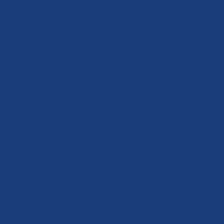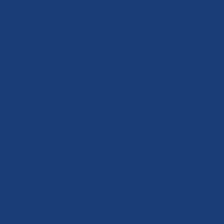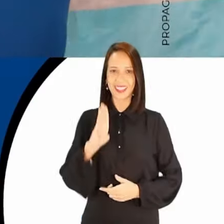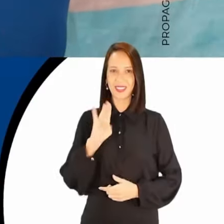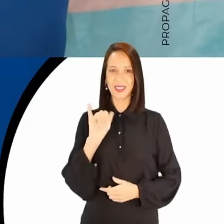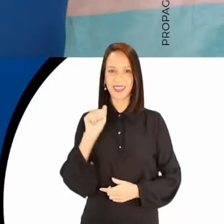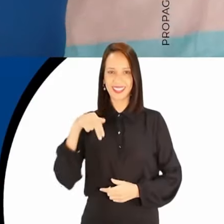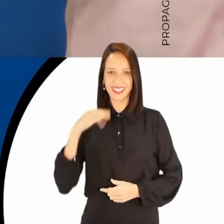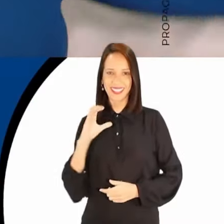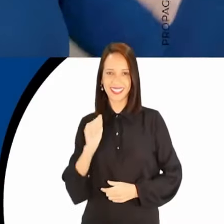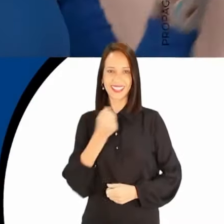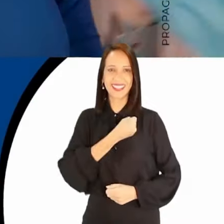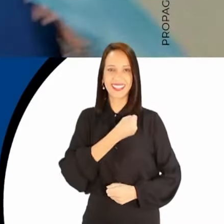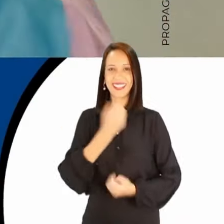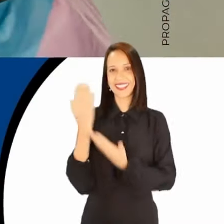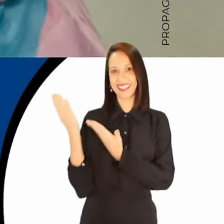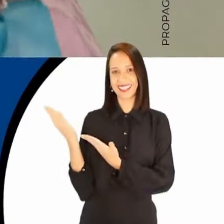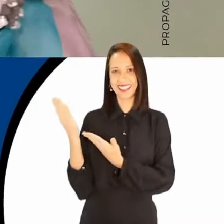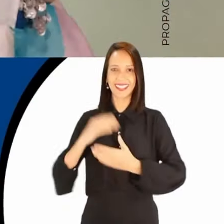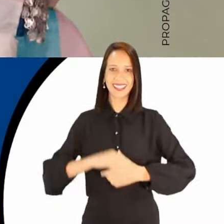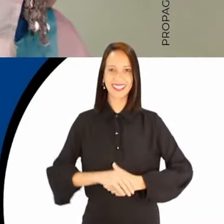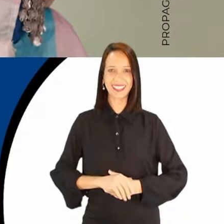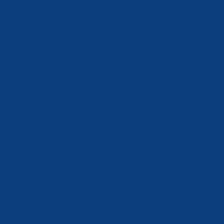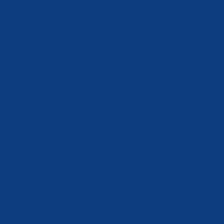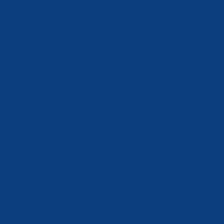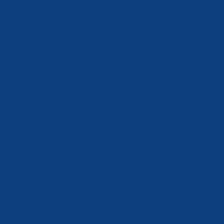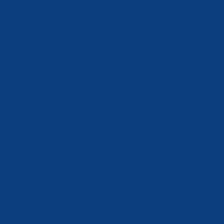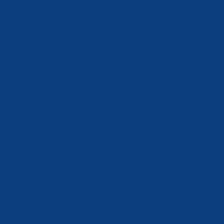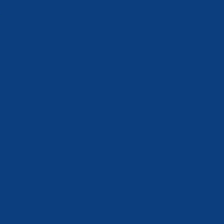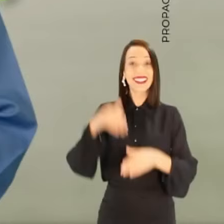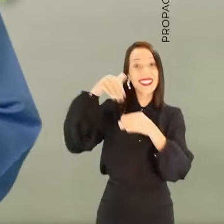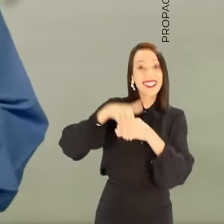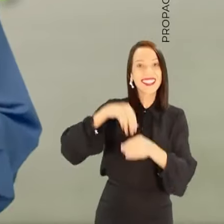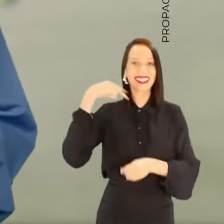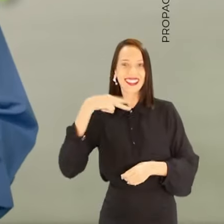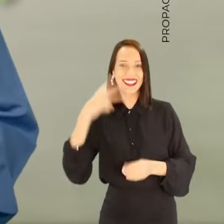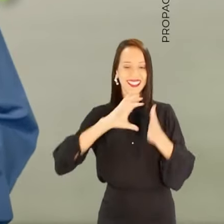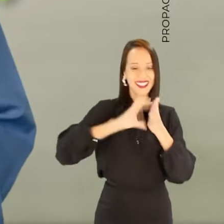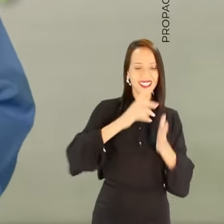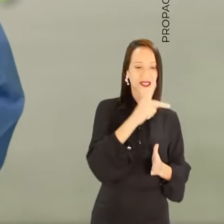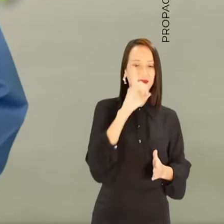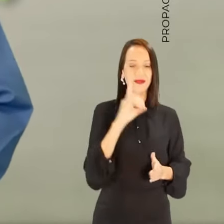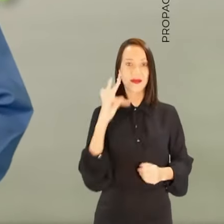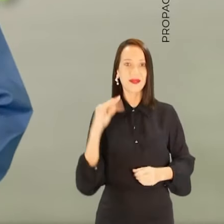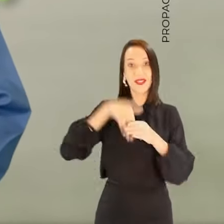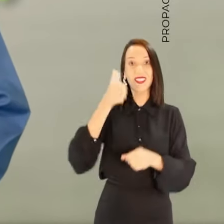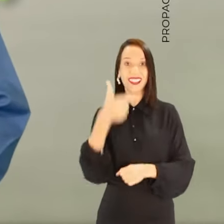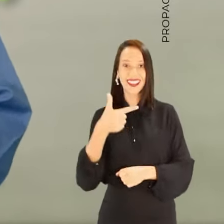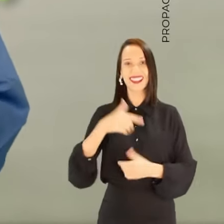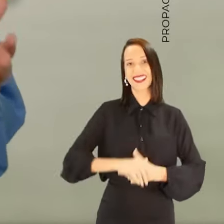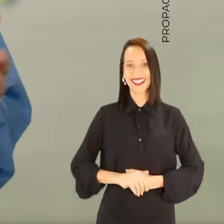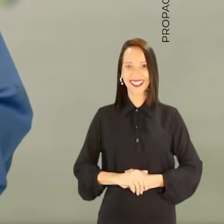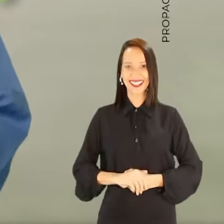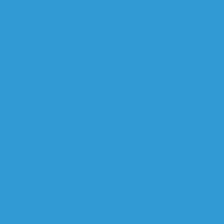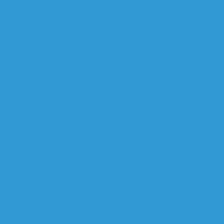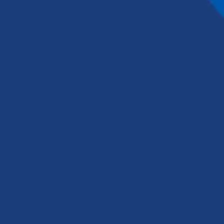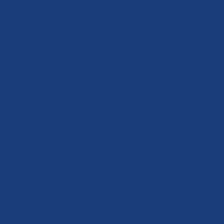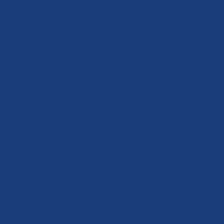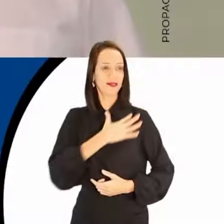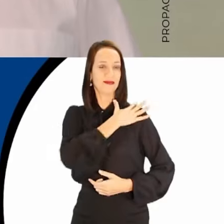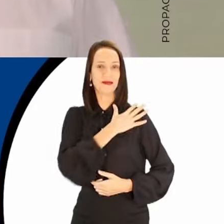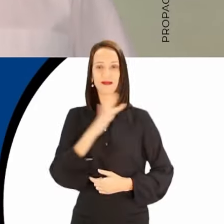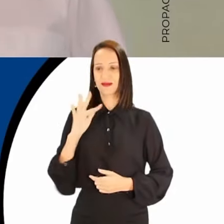Saúde. Bianca Soares, 12, 202. Vote nas vereadoras e vereadores do PDT. Vote 12.